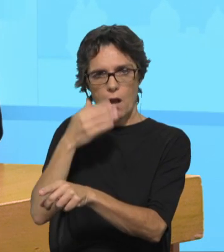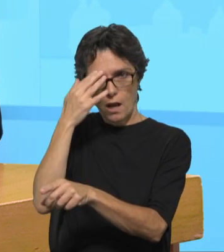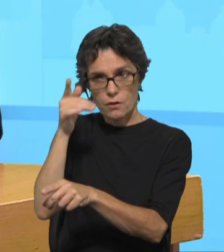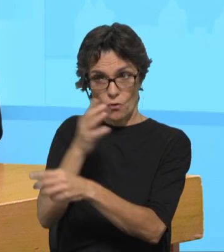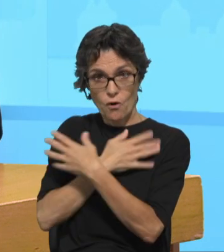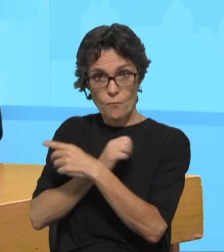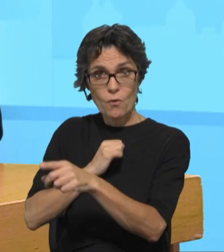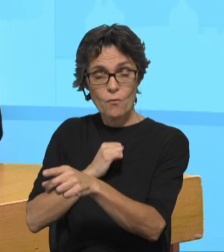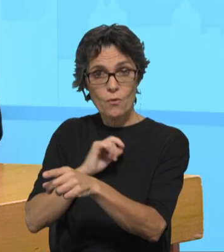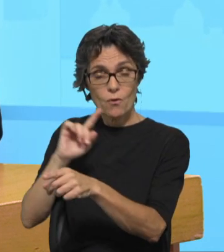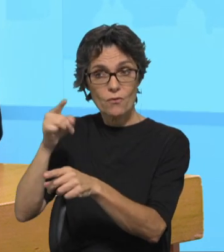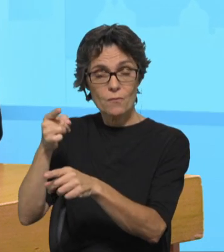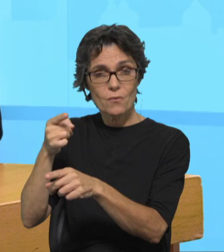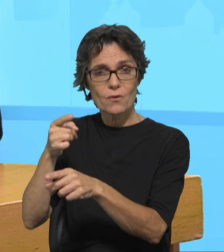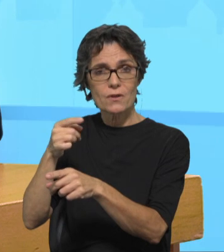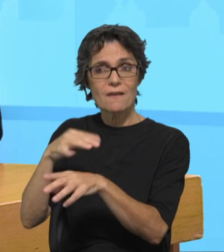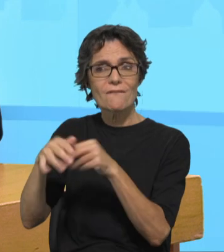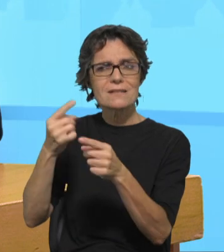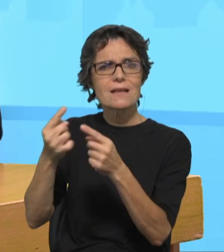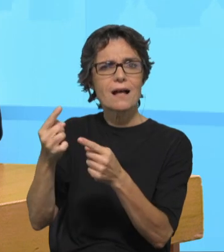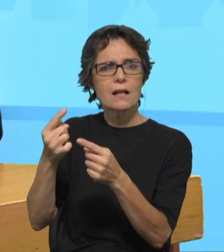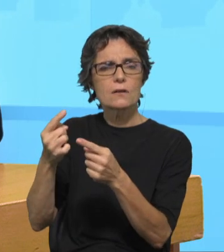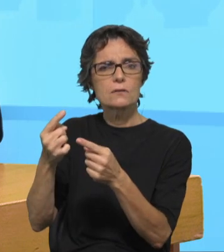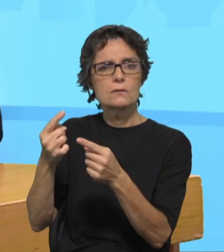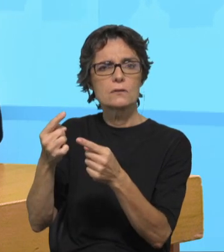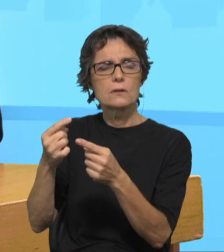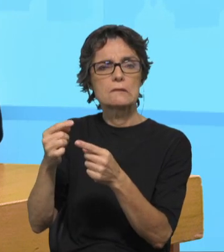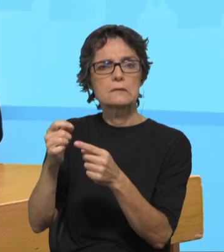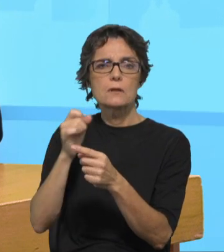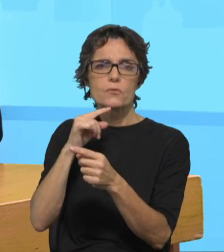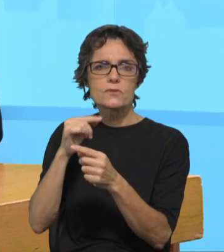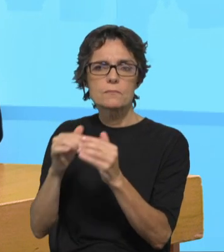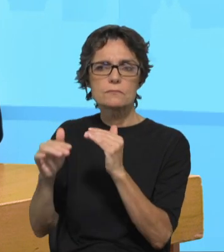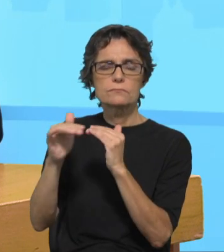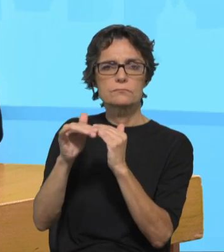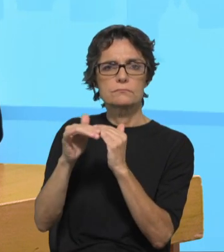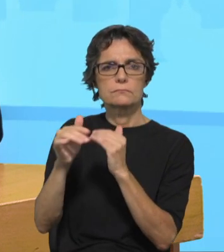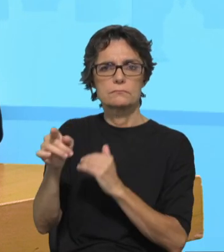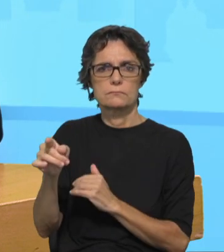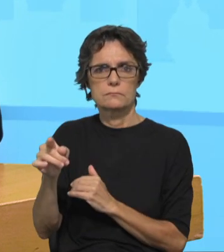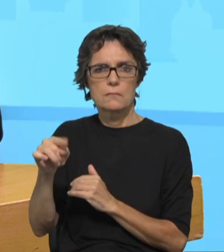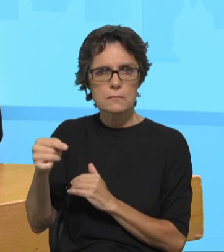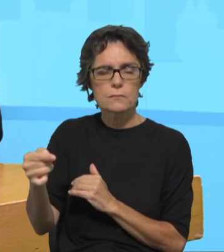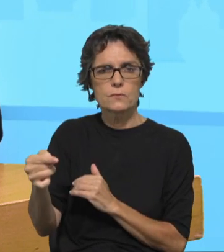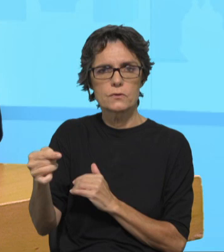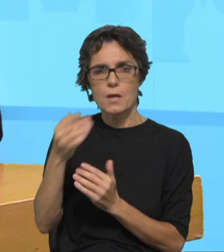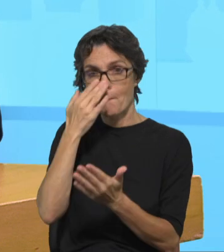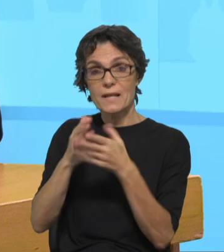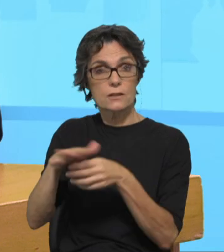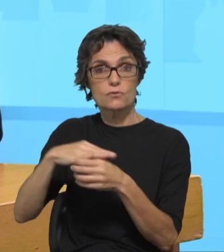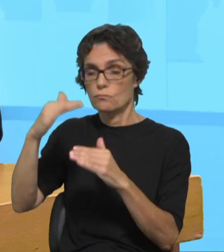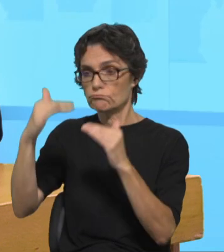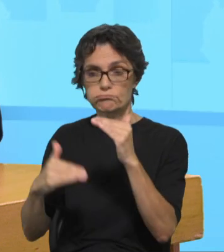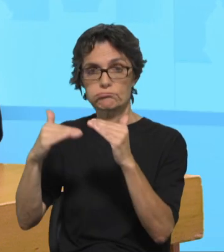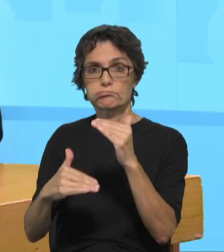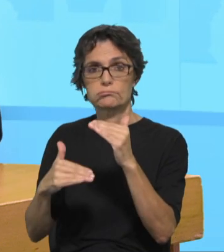vai dizer ou fazer qualquer coisa que possa restabelecer a ingenuidade de que nós pensávamos que éramos